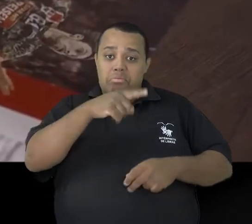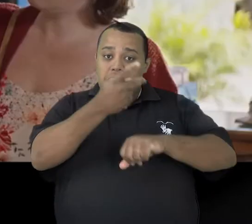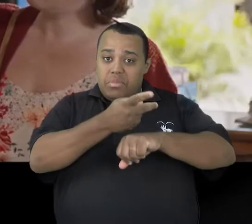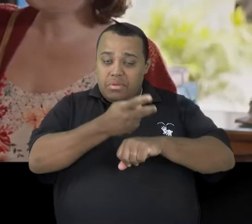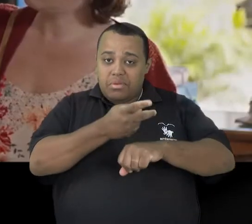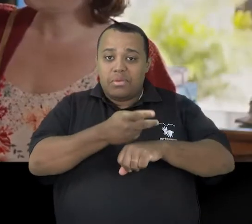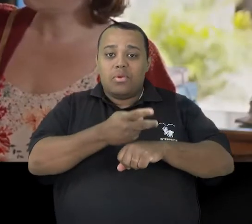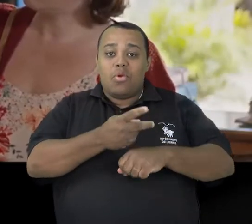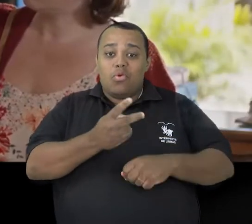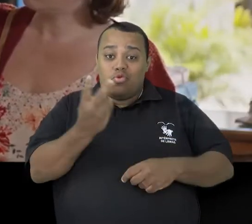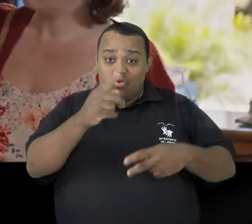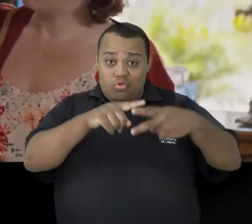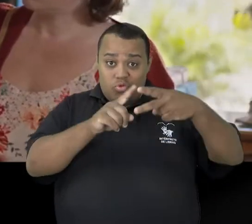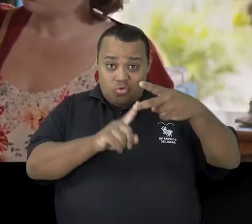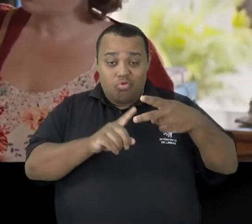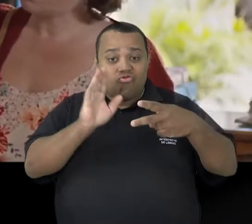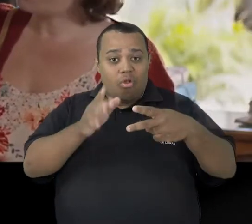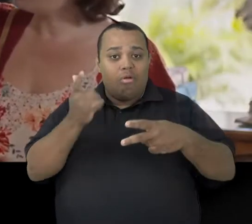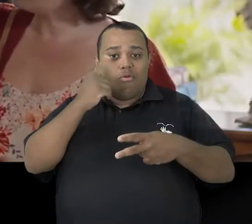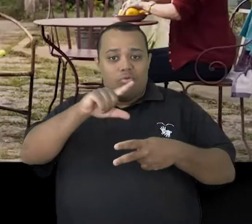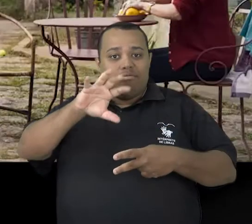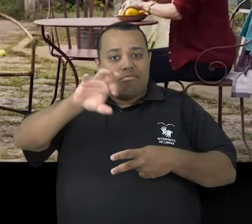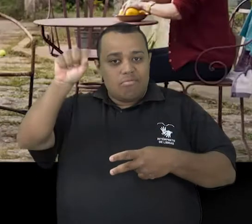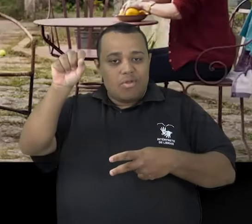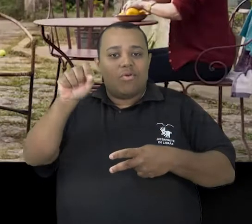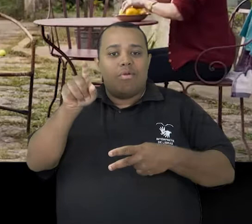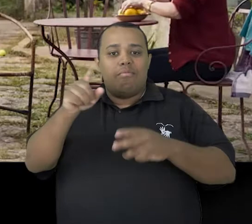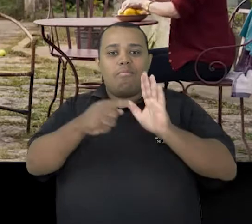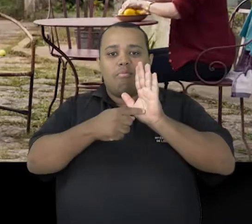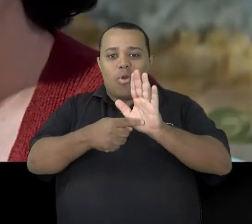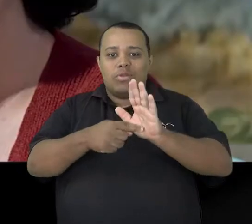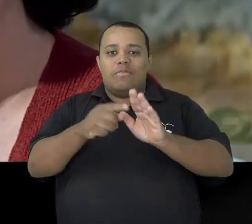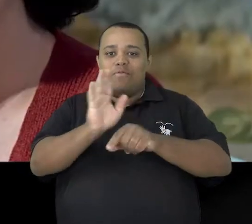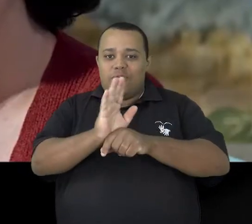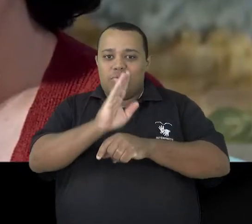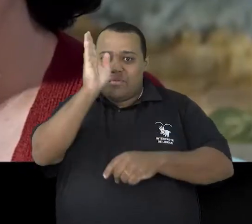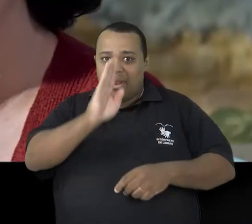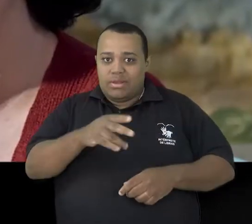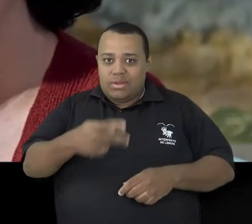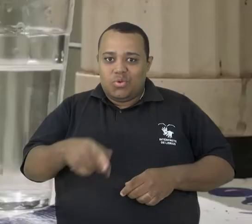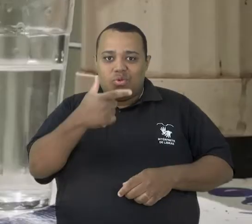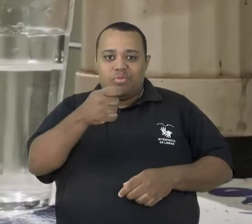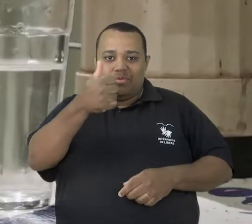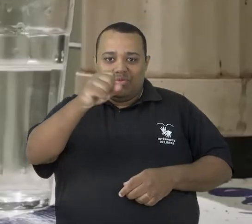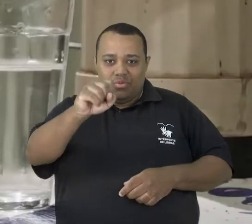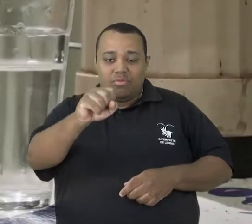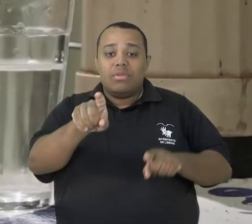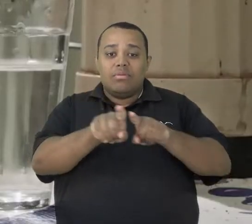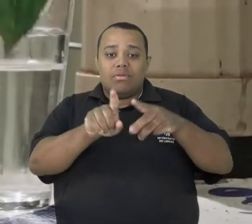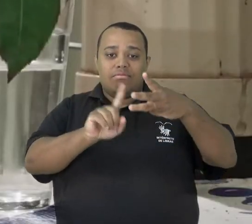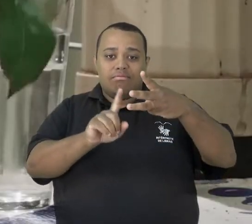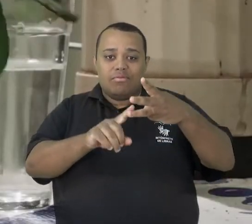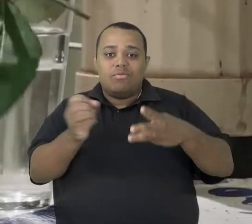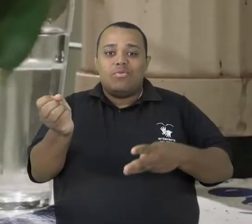produções foram as grandes vencedoras da Mostra Competitiva de Longas Brasileiros do Festival em 2018. Outra novidade da